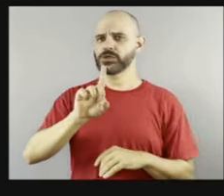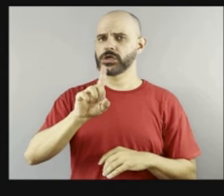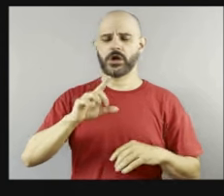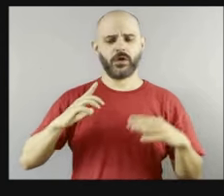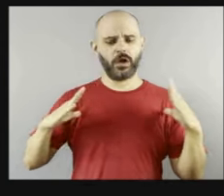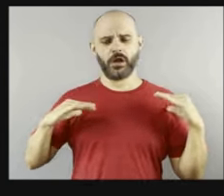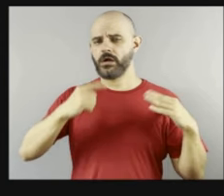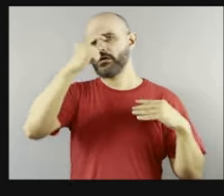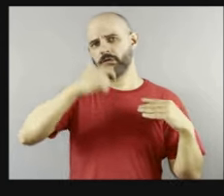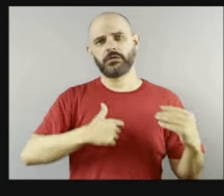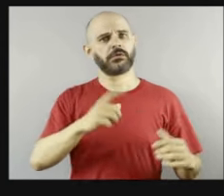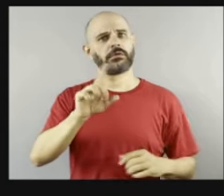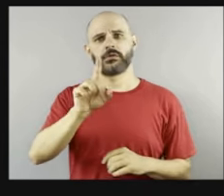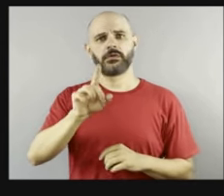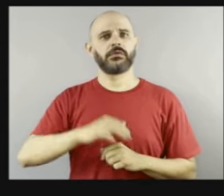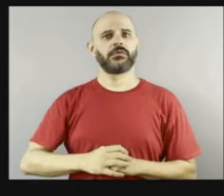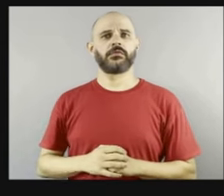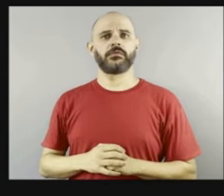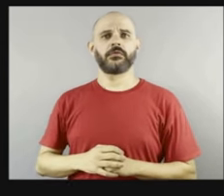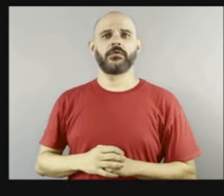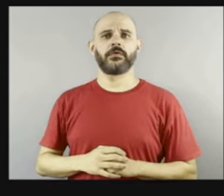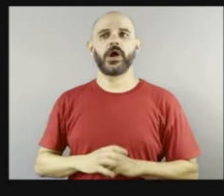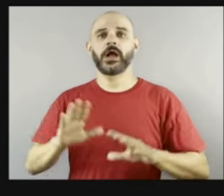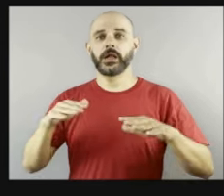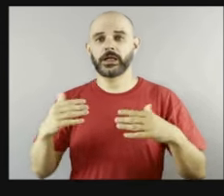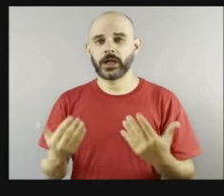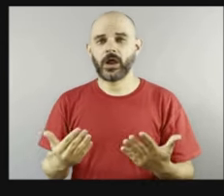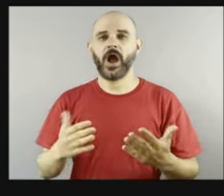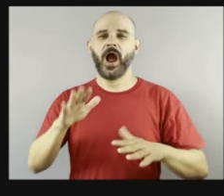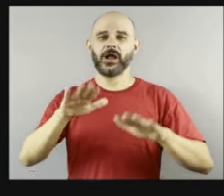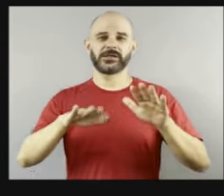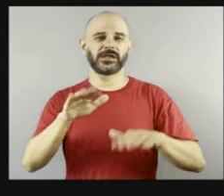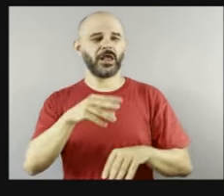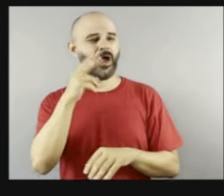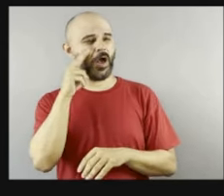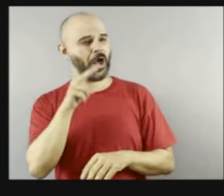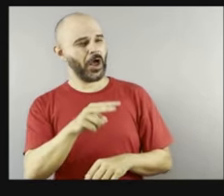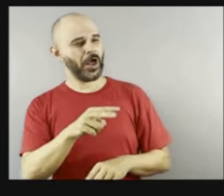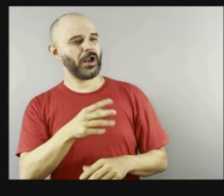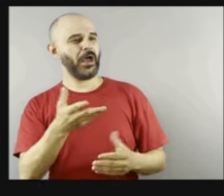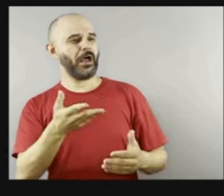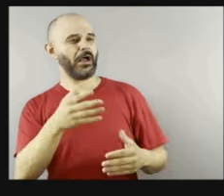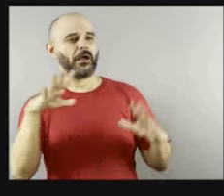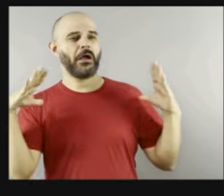mas que a gente provoca quando a gente começa a olhar a uma pessoa com deficiência como se ela não fosse humana.